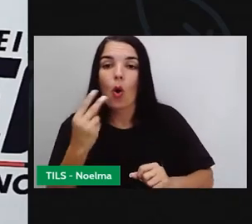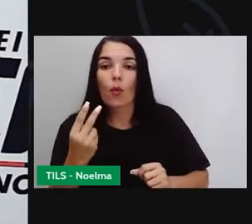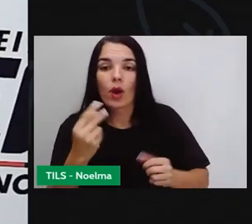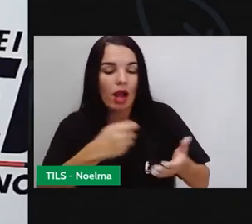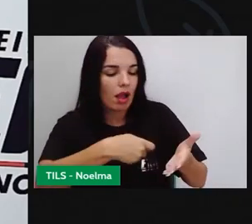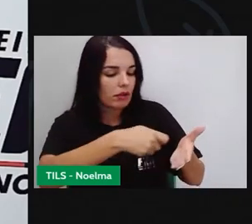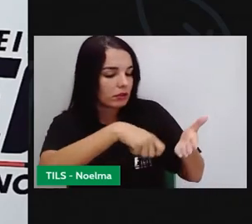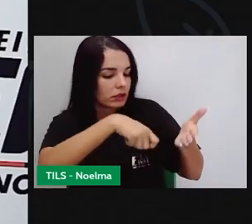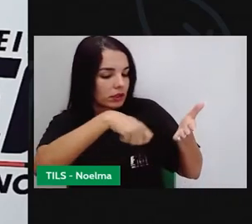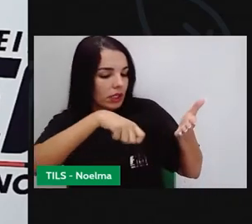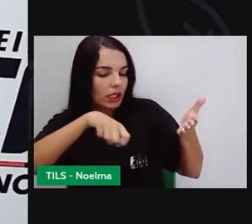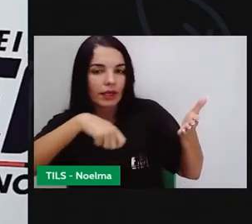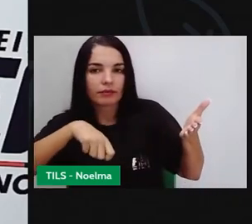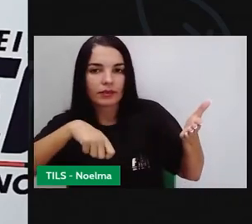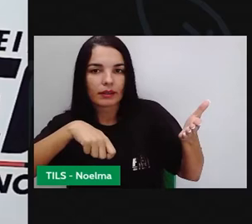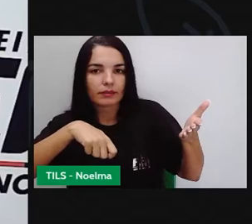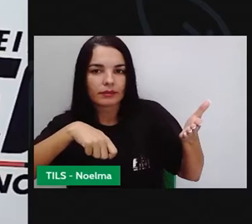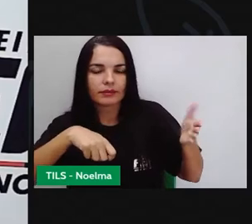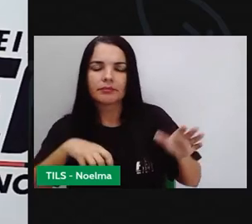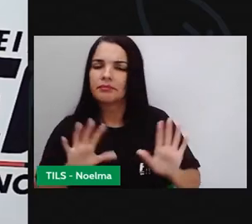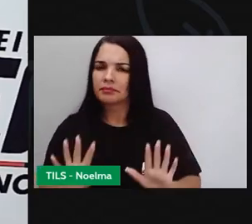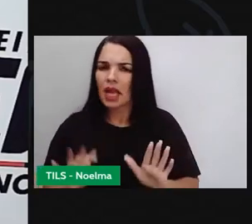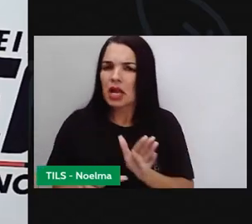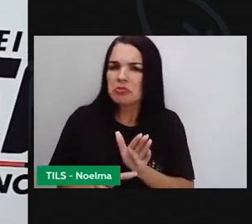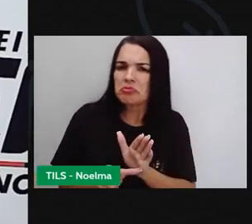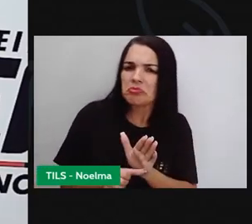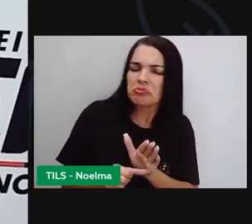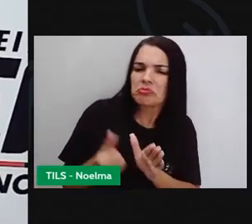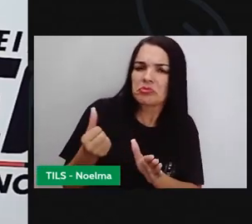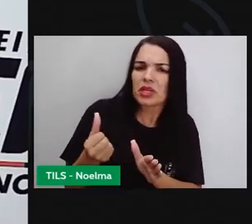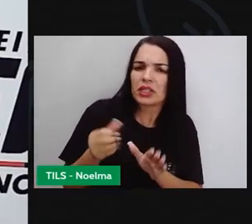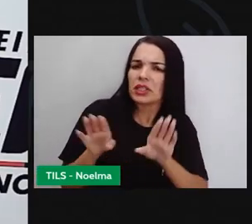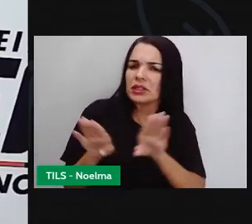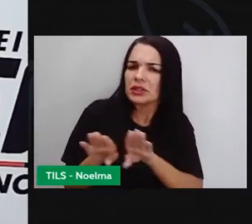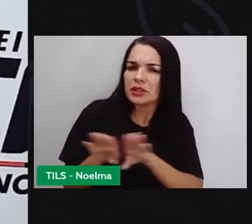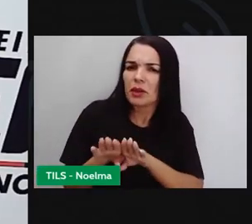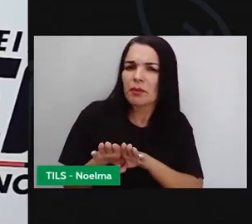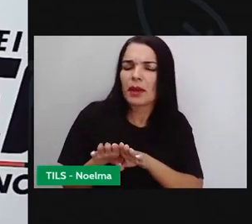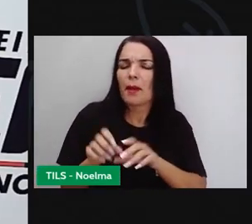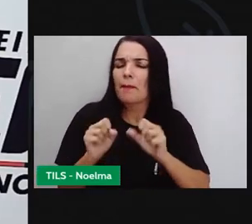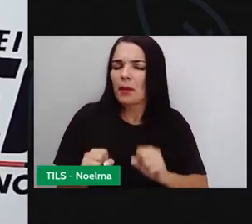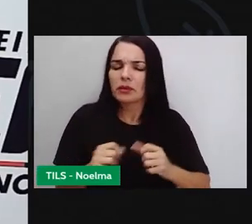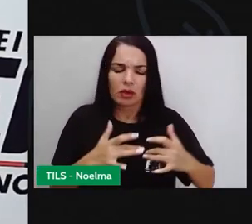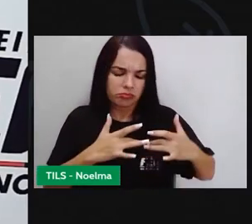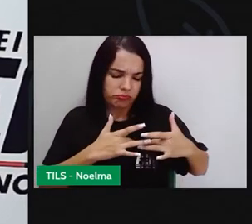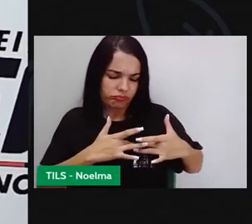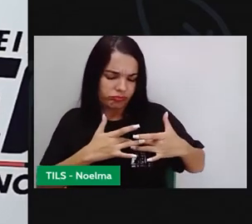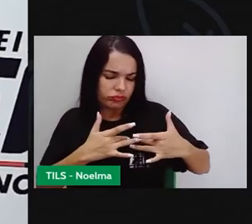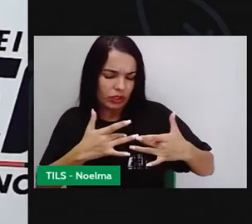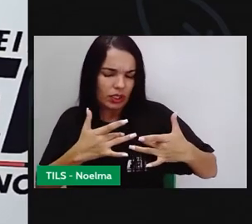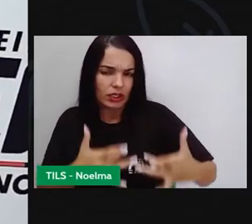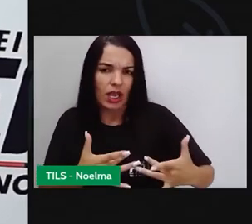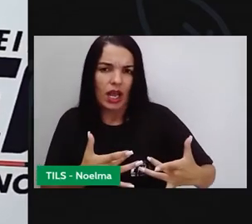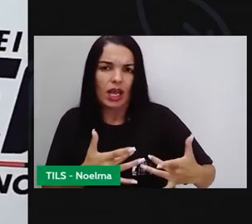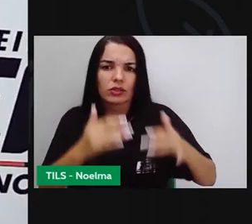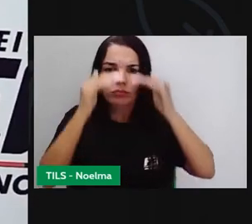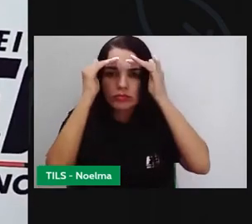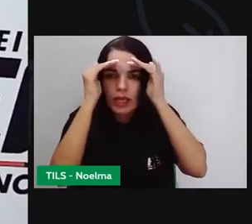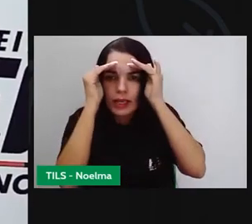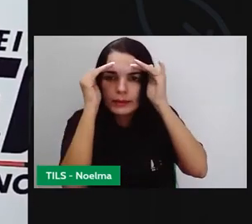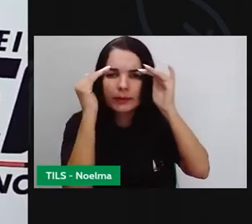Para que serve no livro mais? Para estimular a empatia, a solidariedade e o respeito.